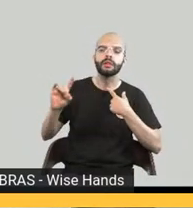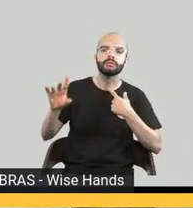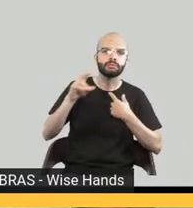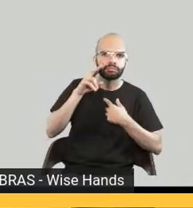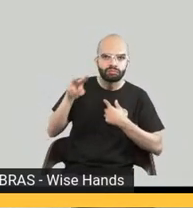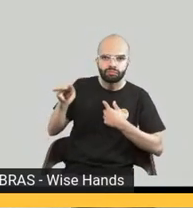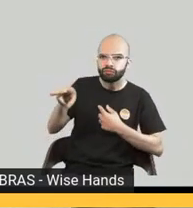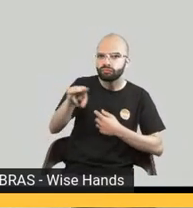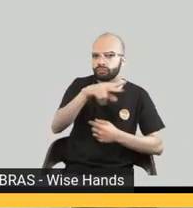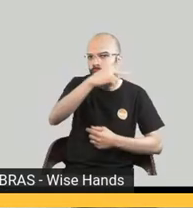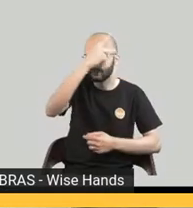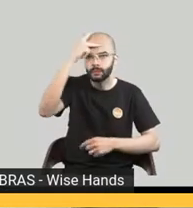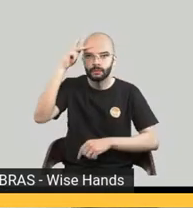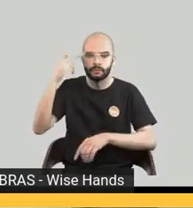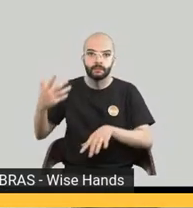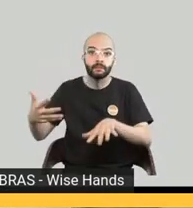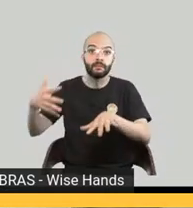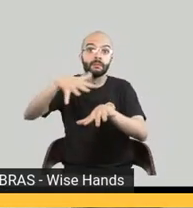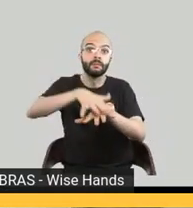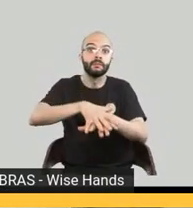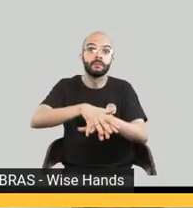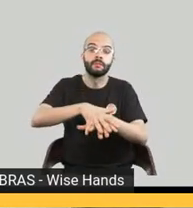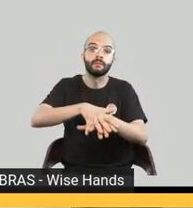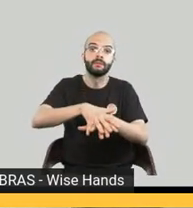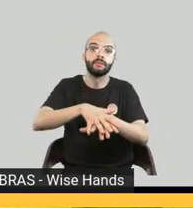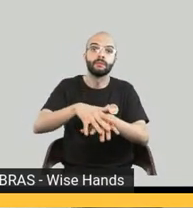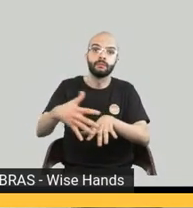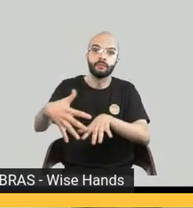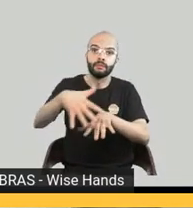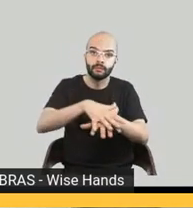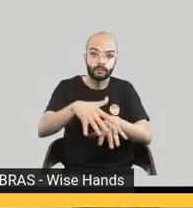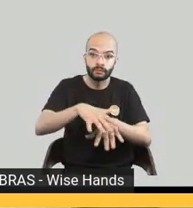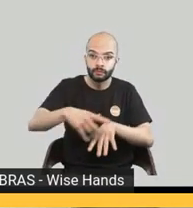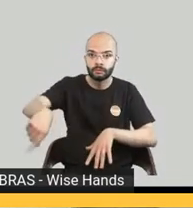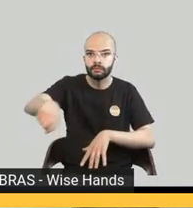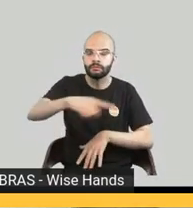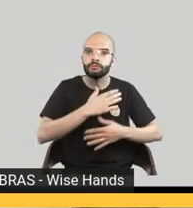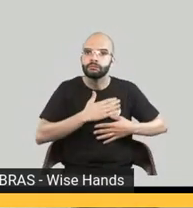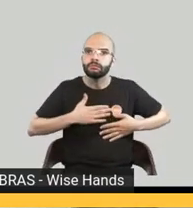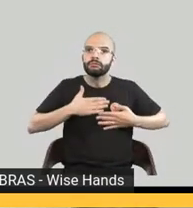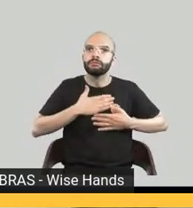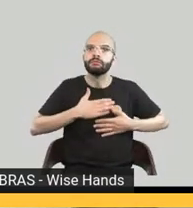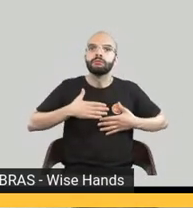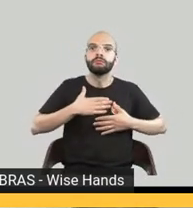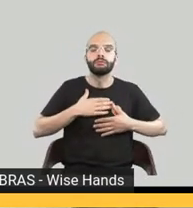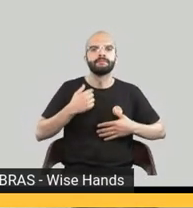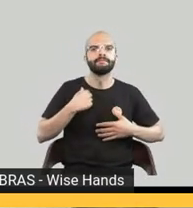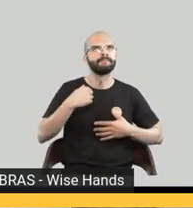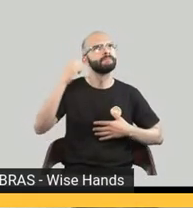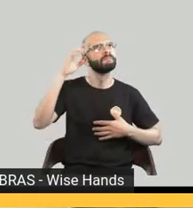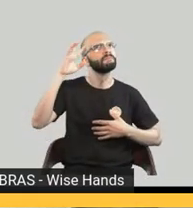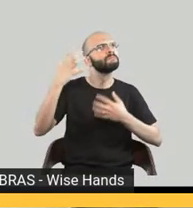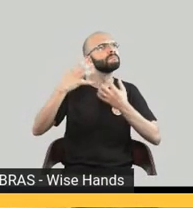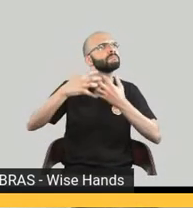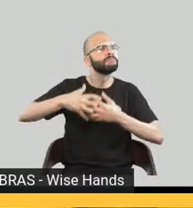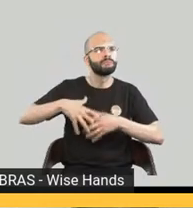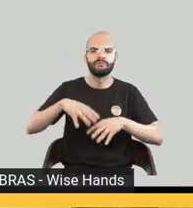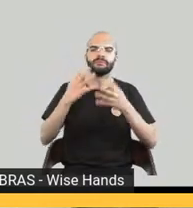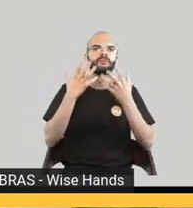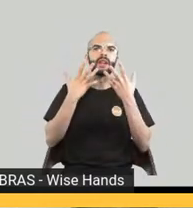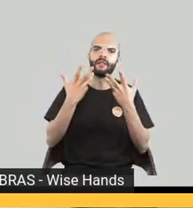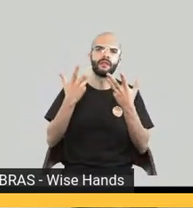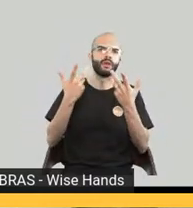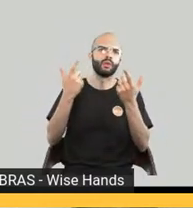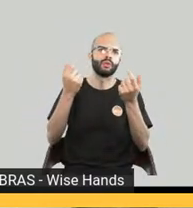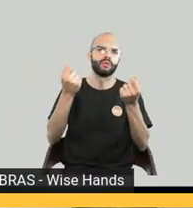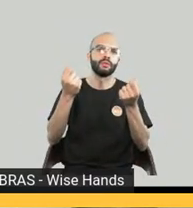no que precisa ser feito para que os outros possam ter o mesmo acesso que a gente tem vai ser maravilhoso e aí eu queria convidar também as